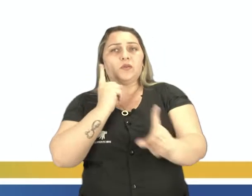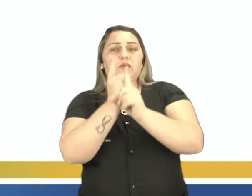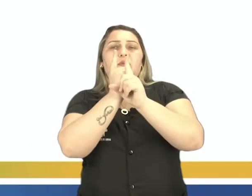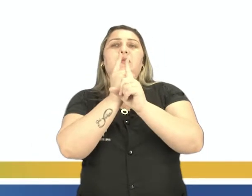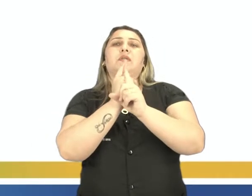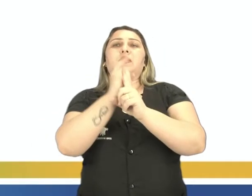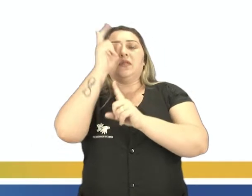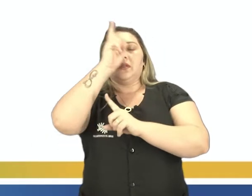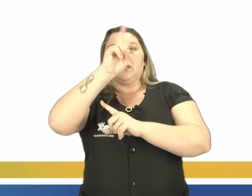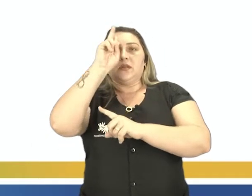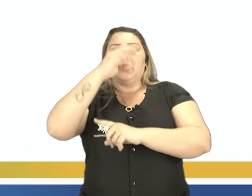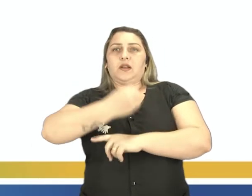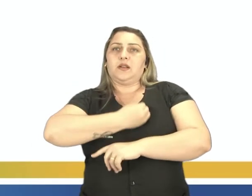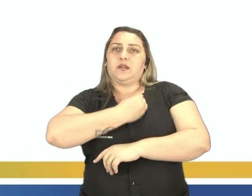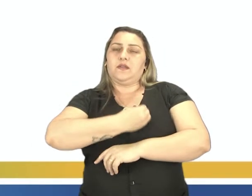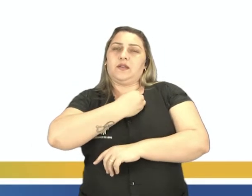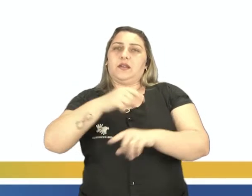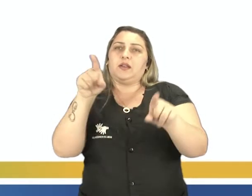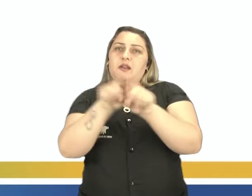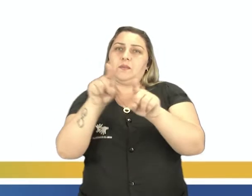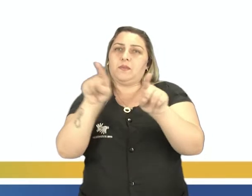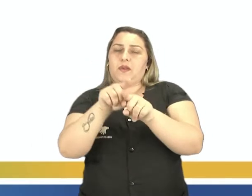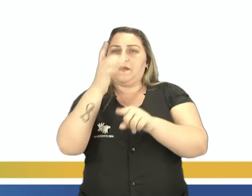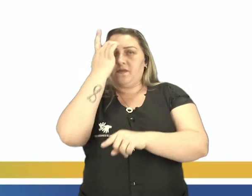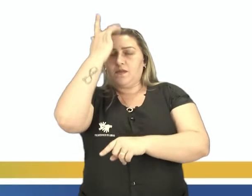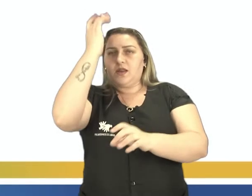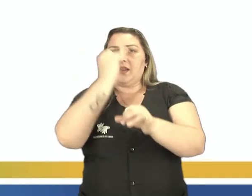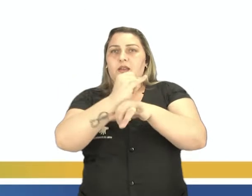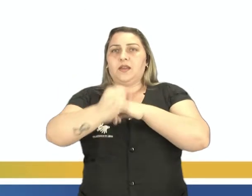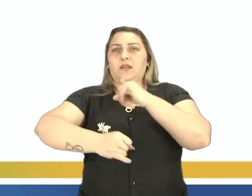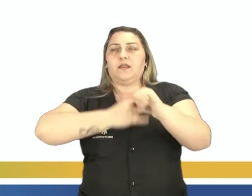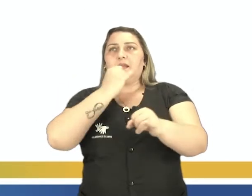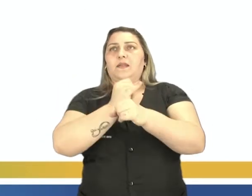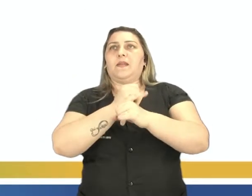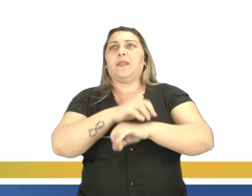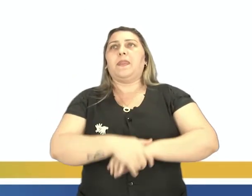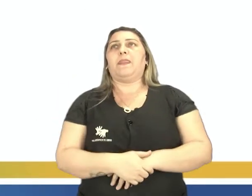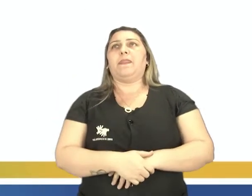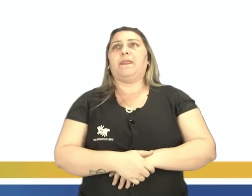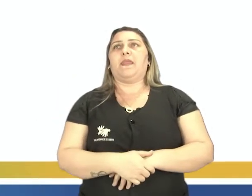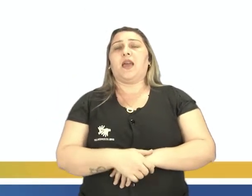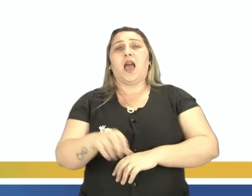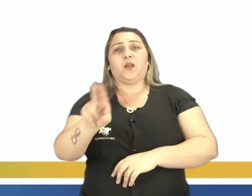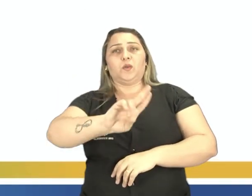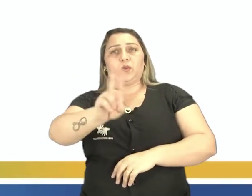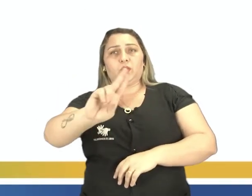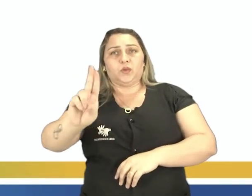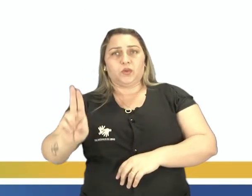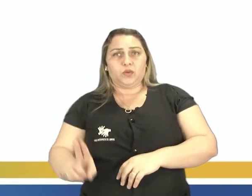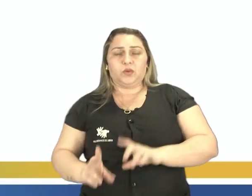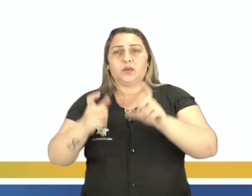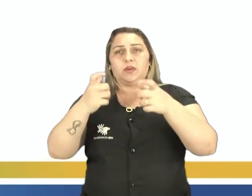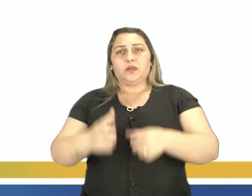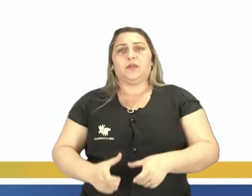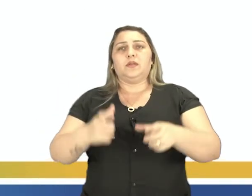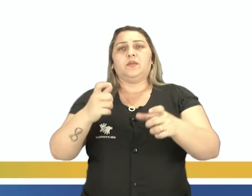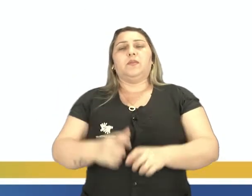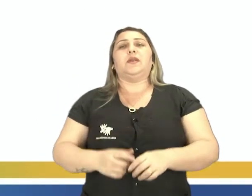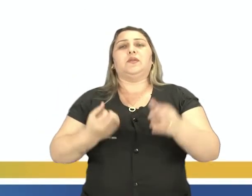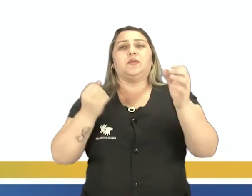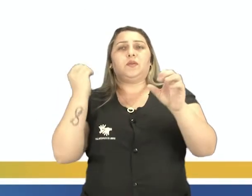a história da vida dele também facilmente na internet. Ele dá o nome ao espaço multicultural